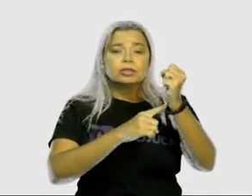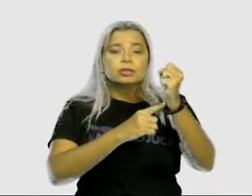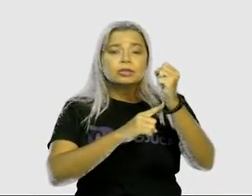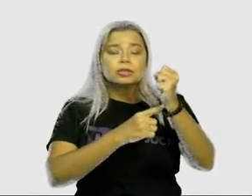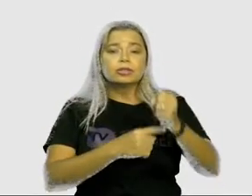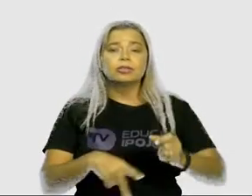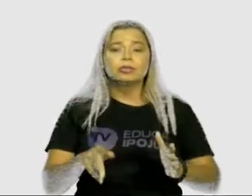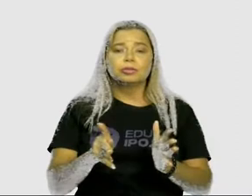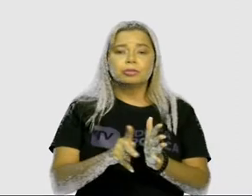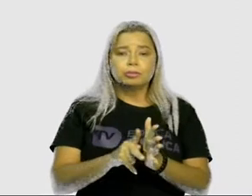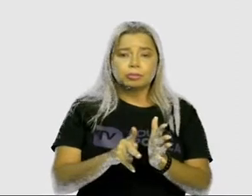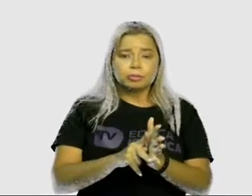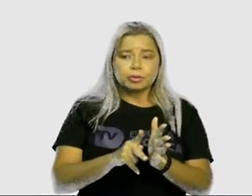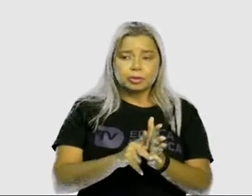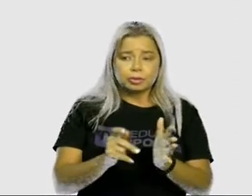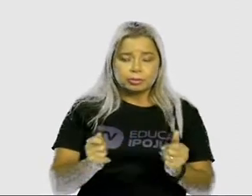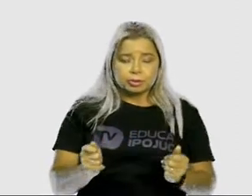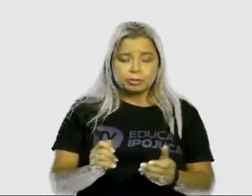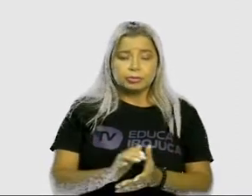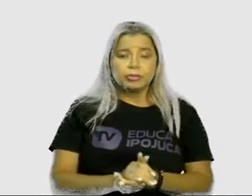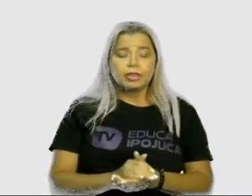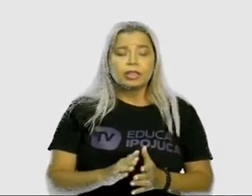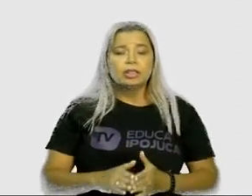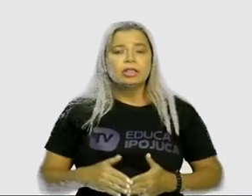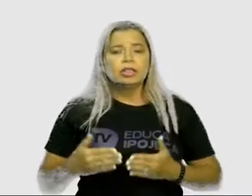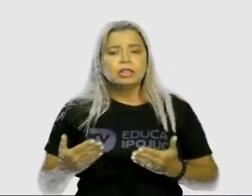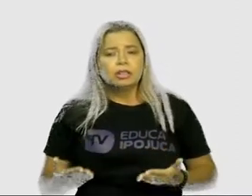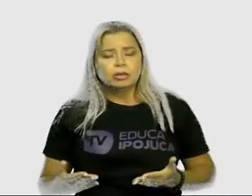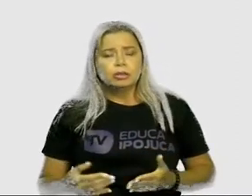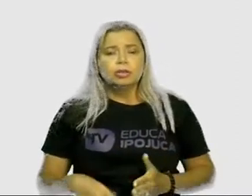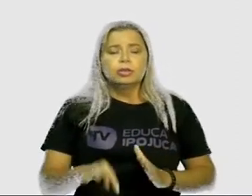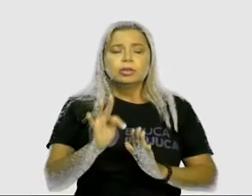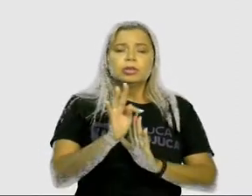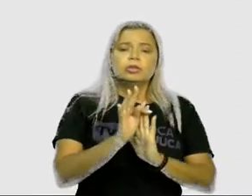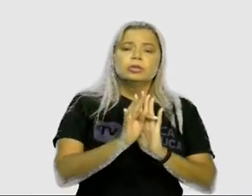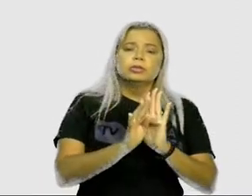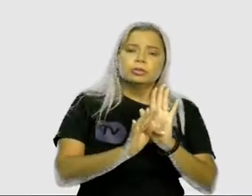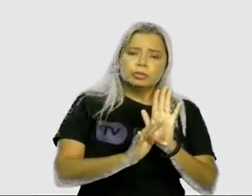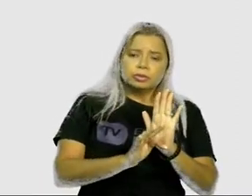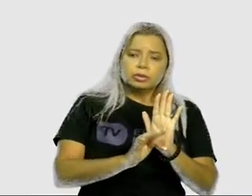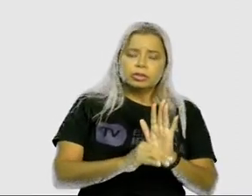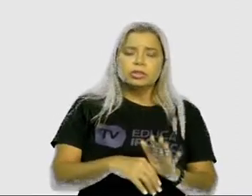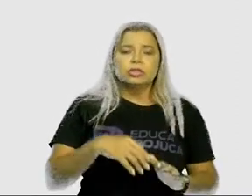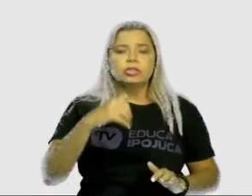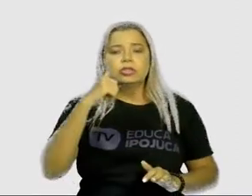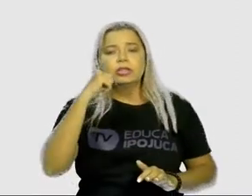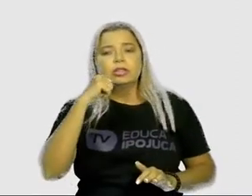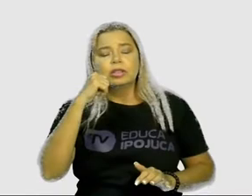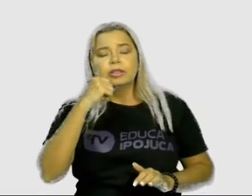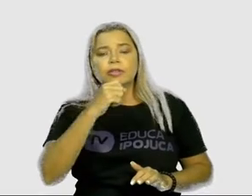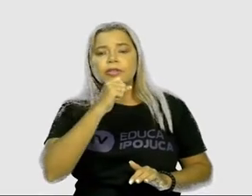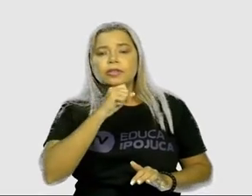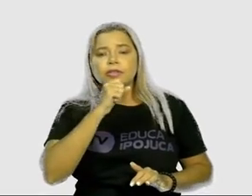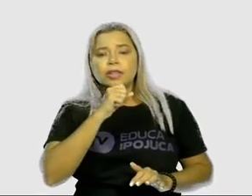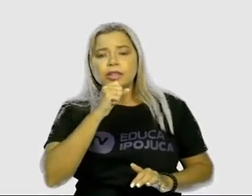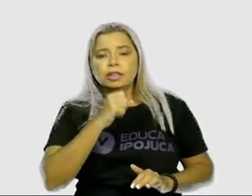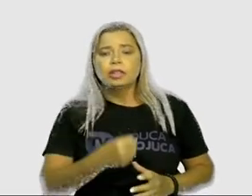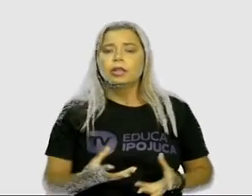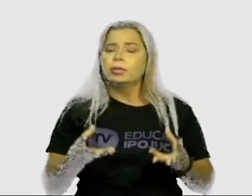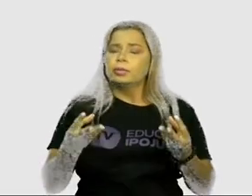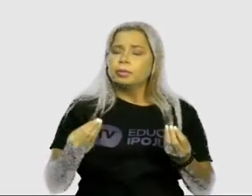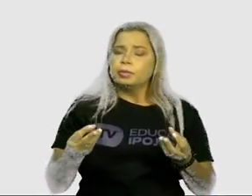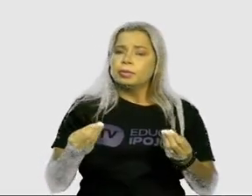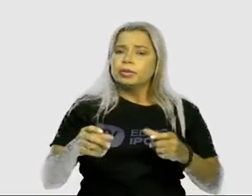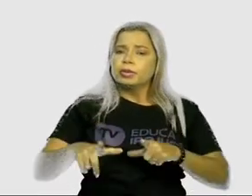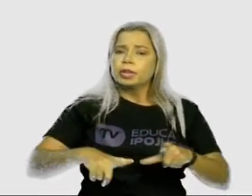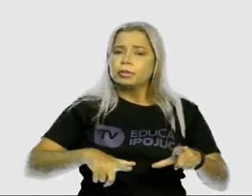é uma velhinha muito ativa e trabalhadeira. Um dia, ela entrou no ônibus carregando uma cesta.